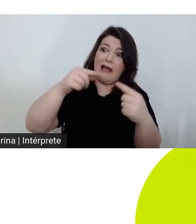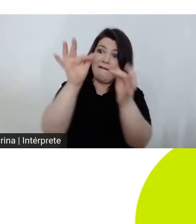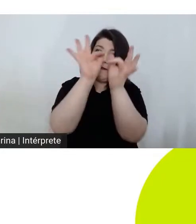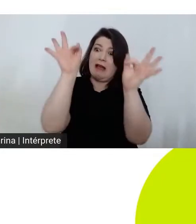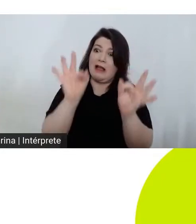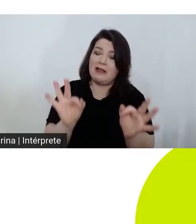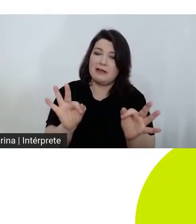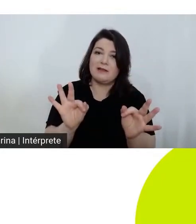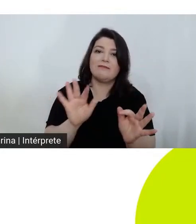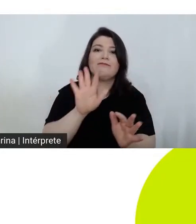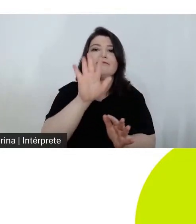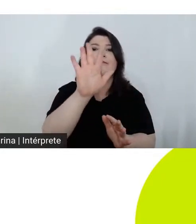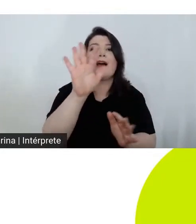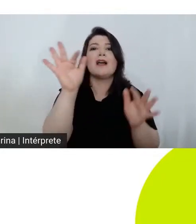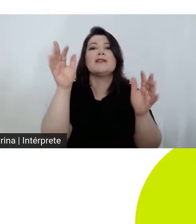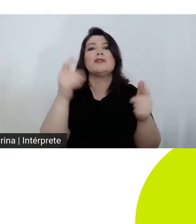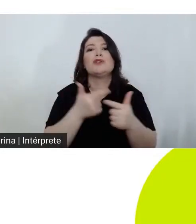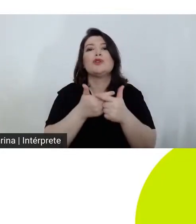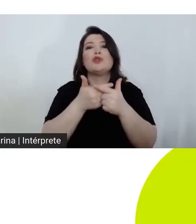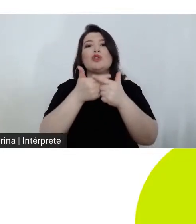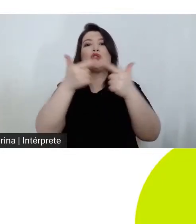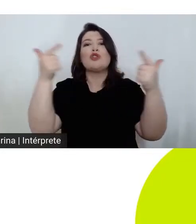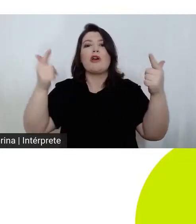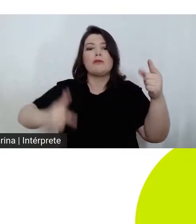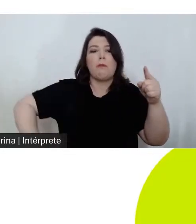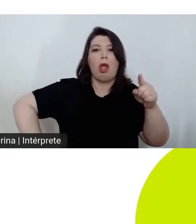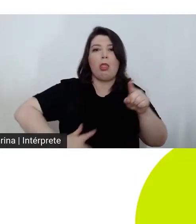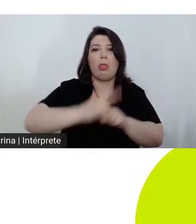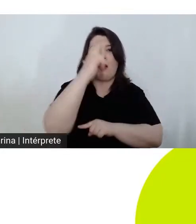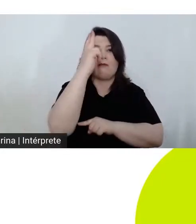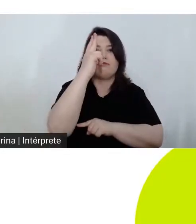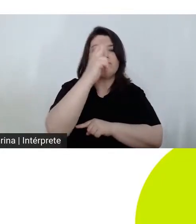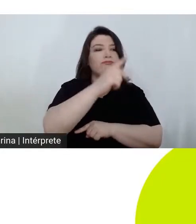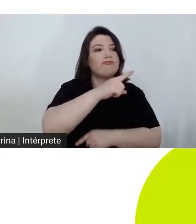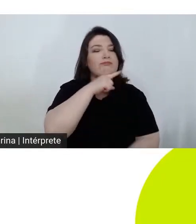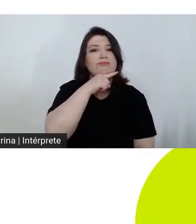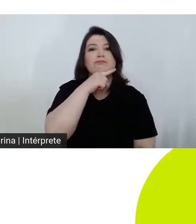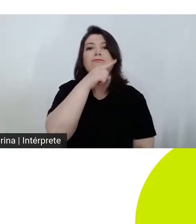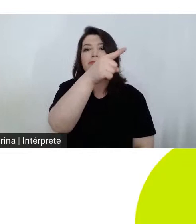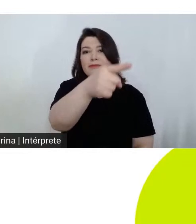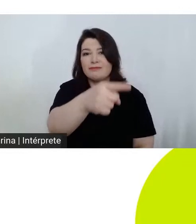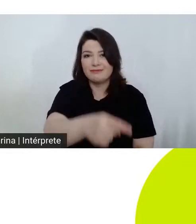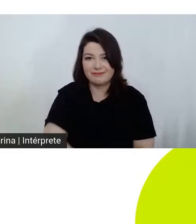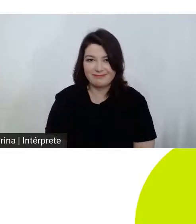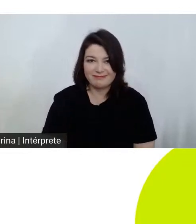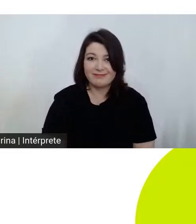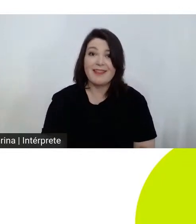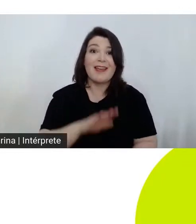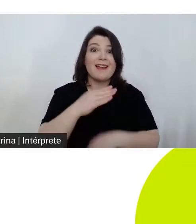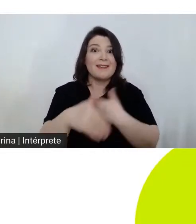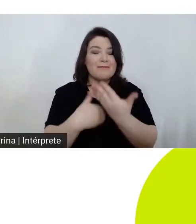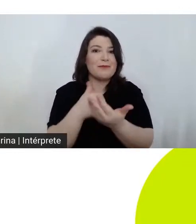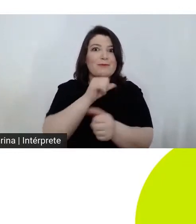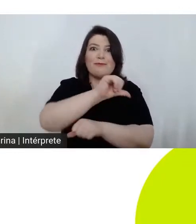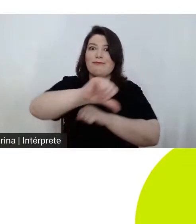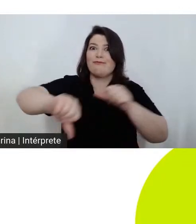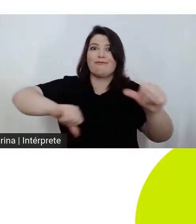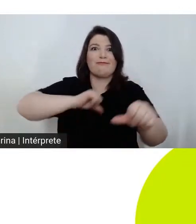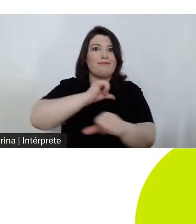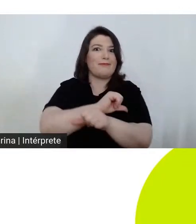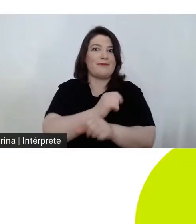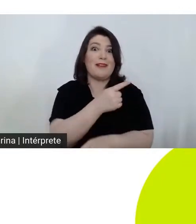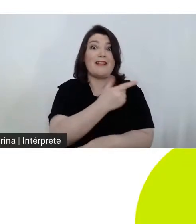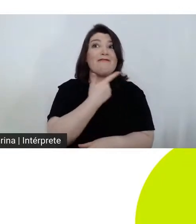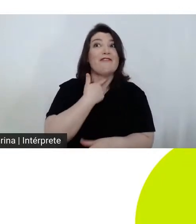a sorte introduz ou se preferirmos a contingência introduz e acaba por subverter mesmo as suas melhores